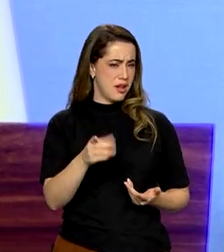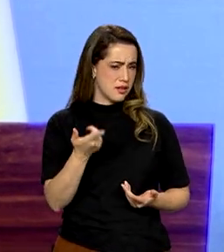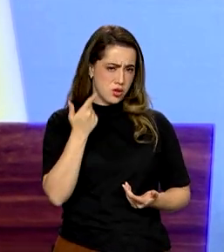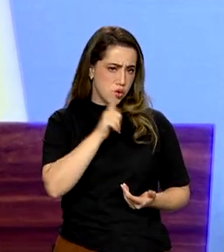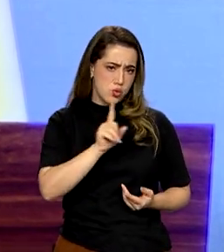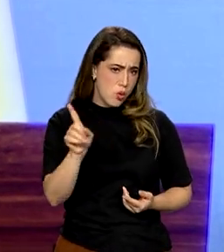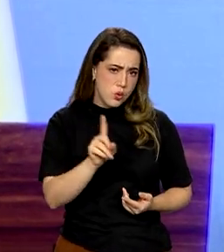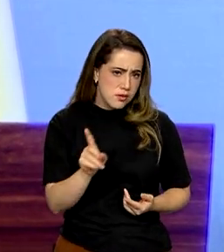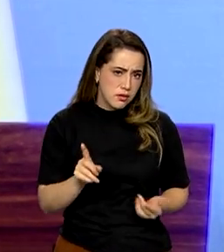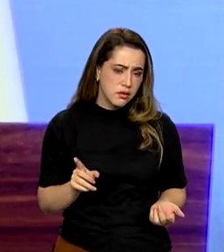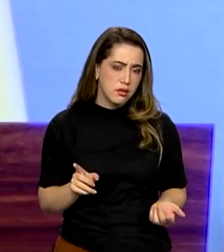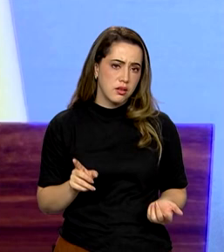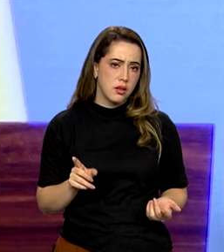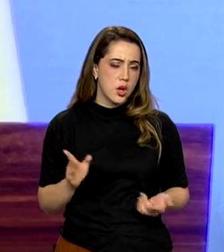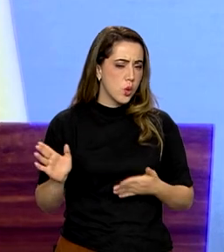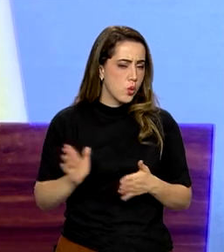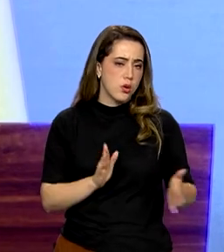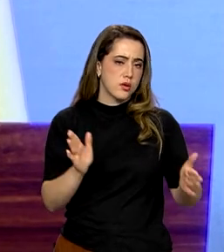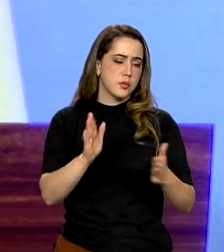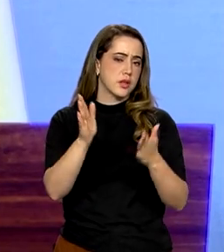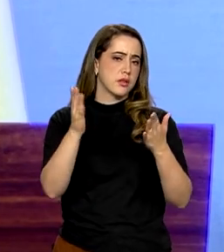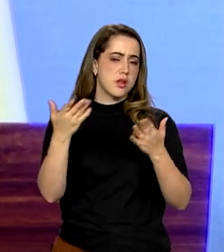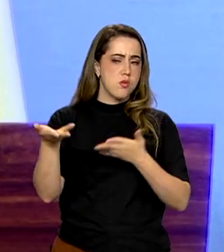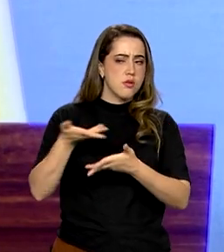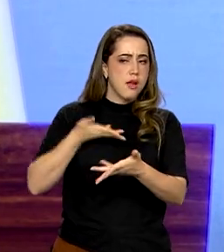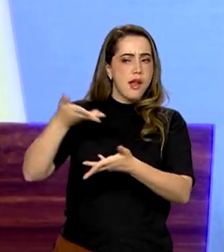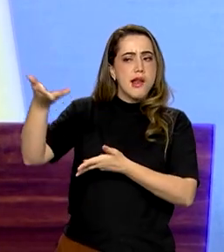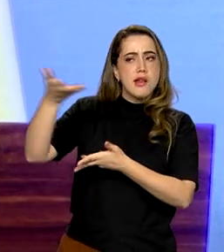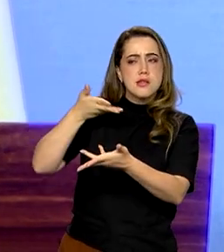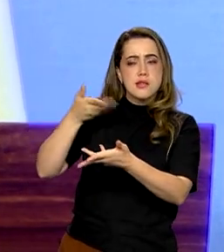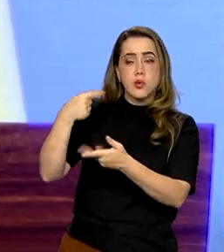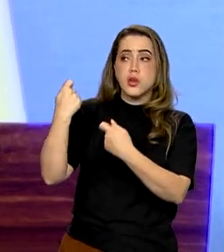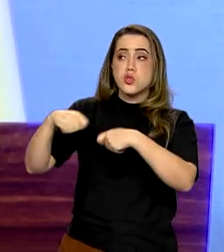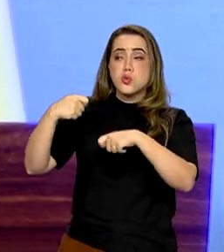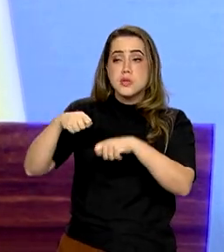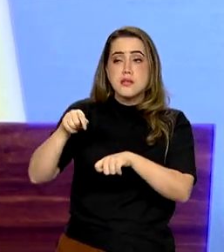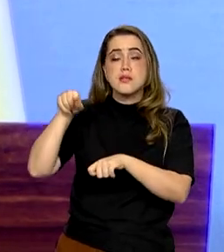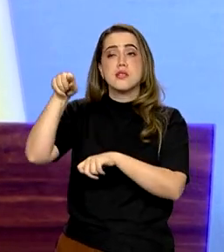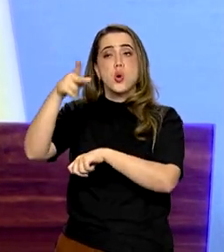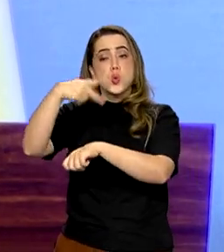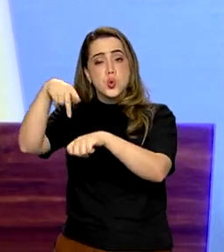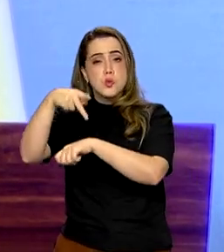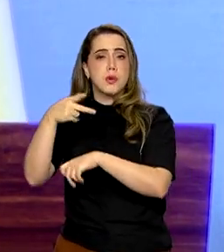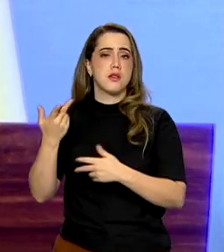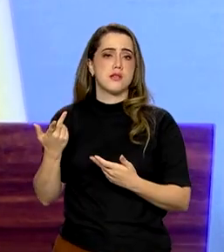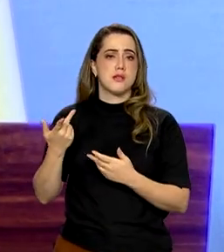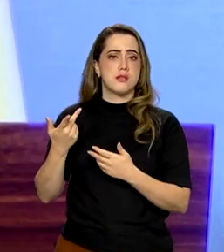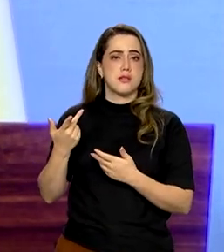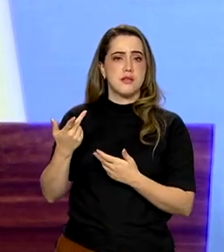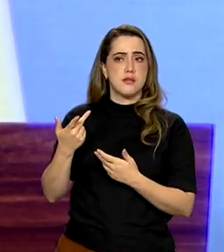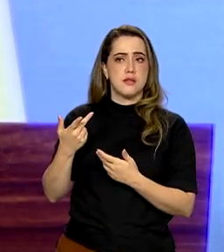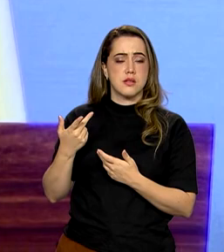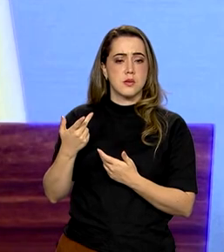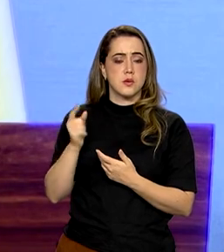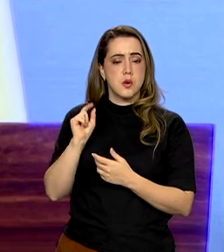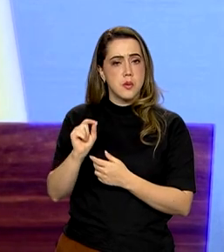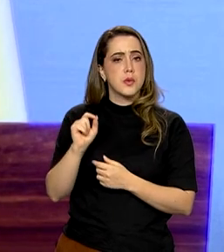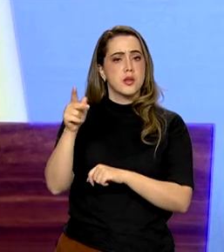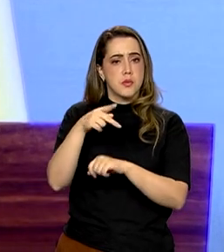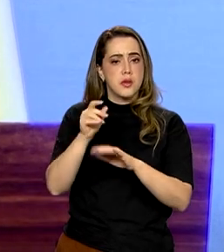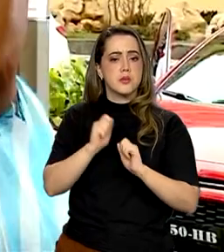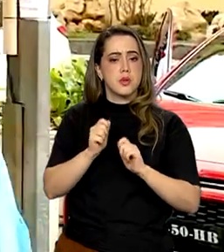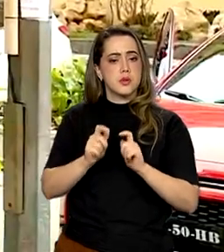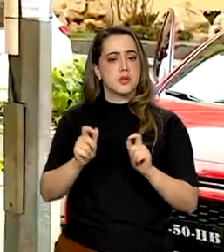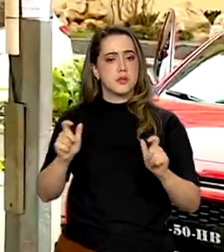consegue traçar a relação que nós precisamos traçar para que o país possa